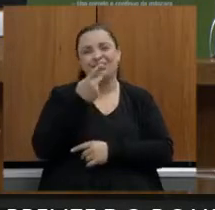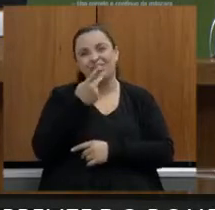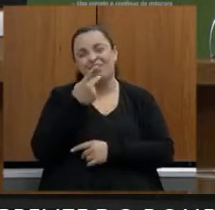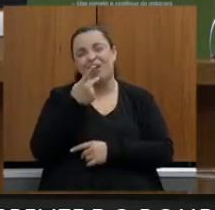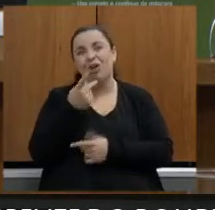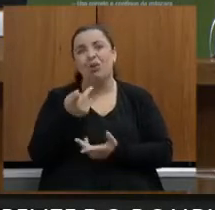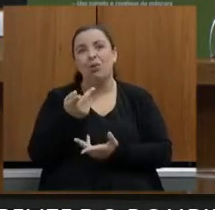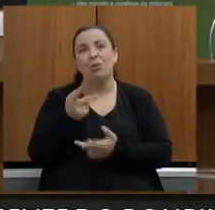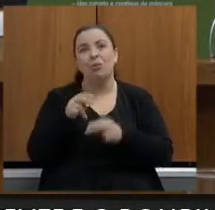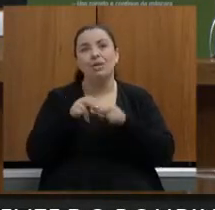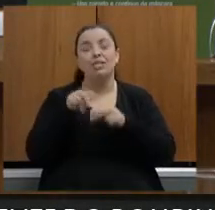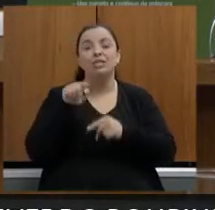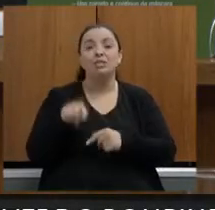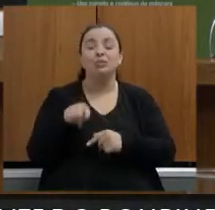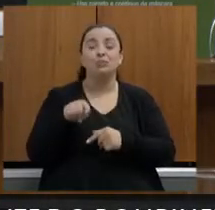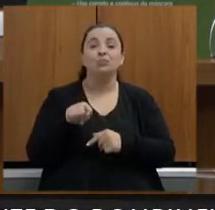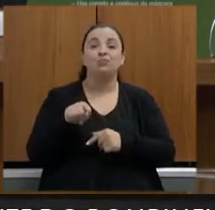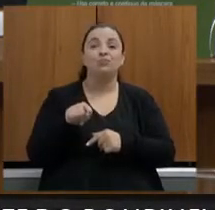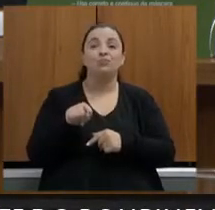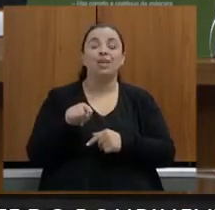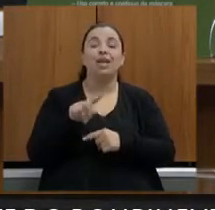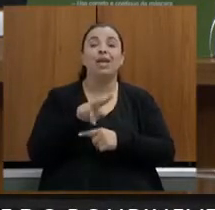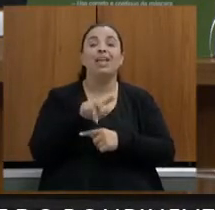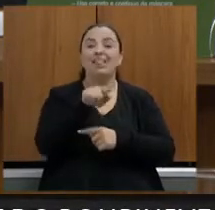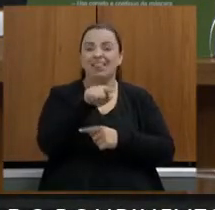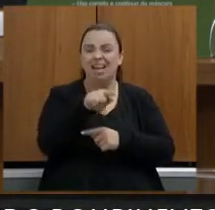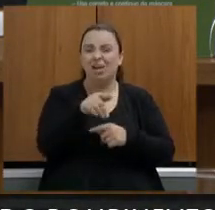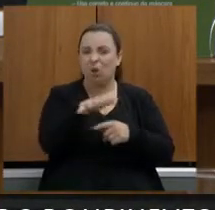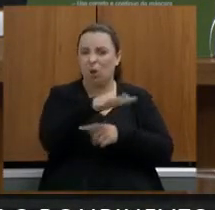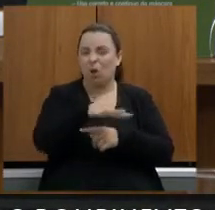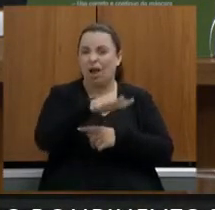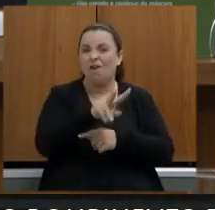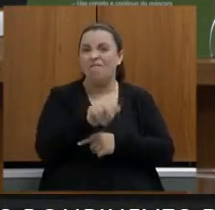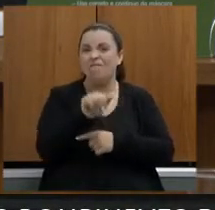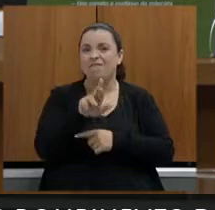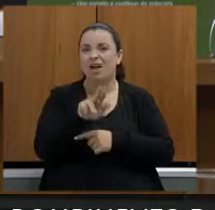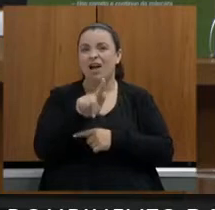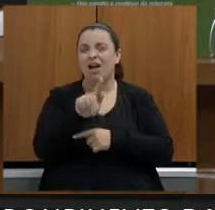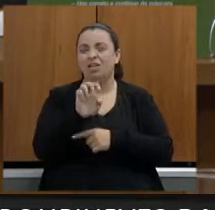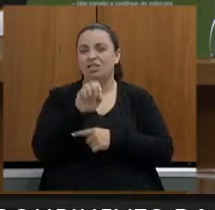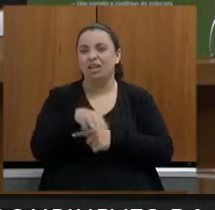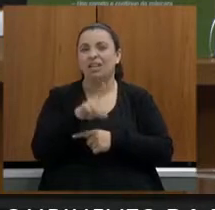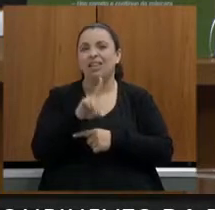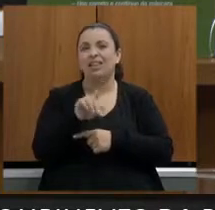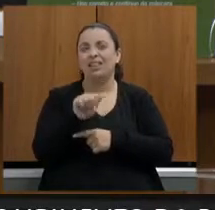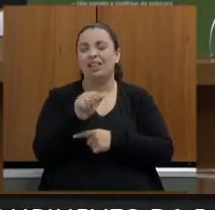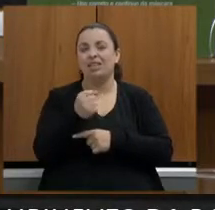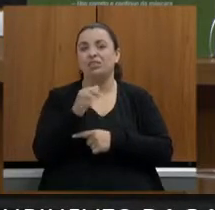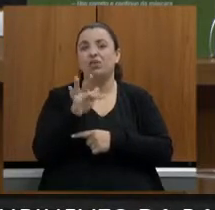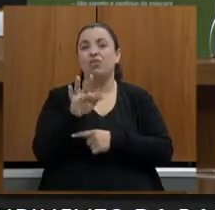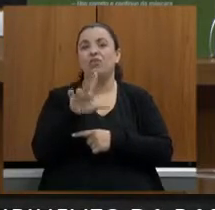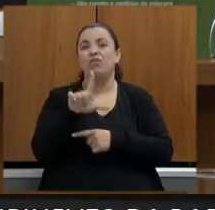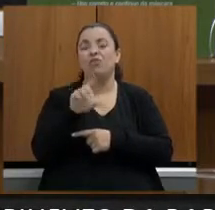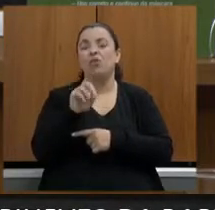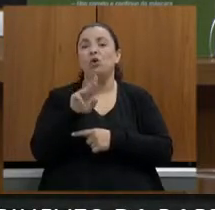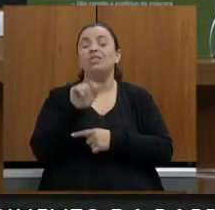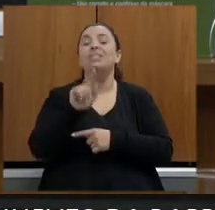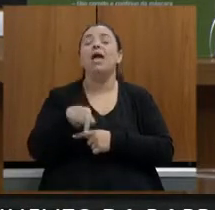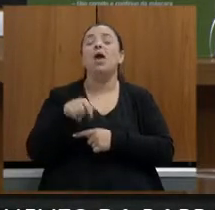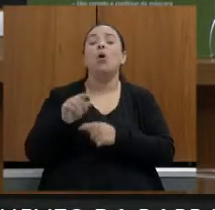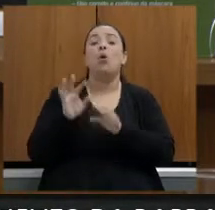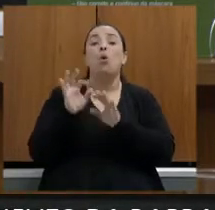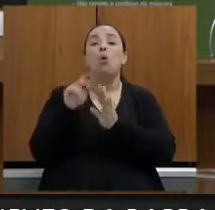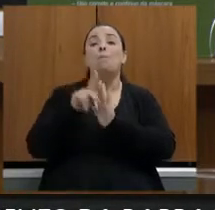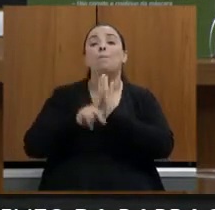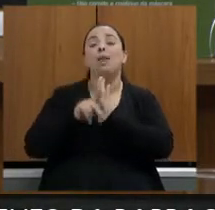da questão específica de Vargem das Flores do plano diretor metropolitano então o plano diretor